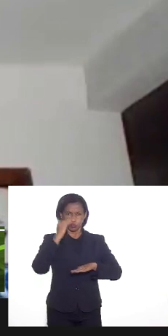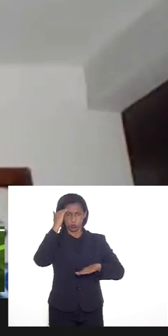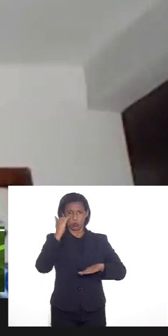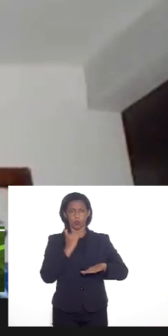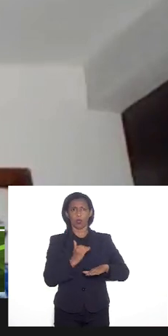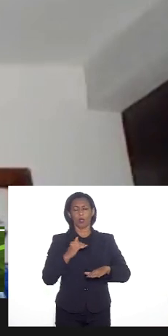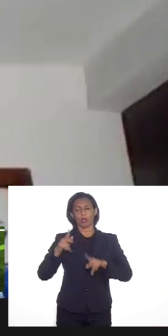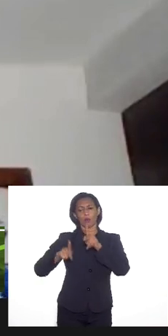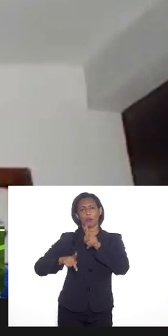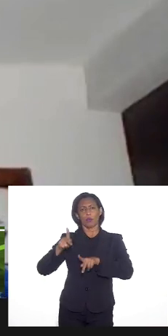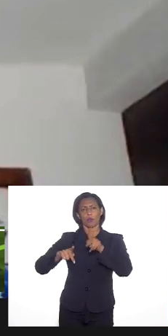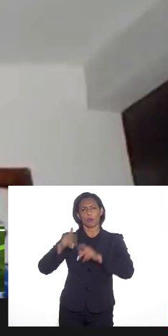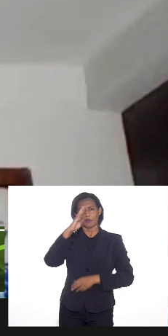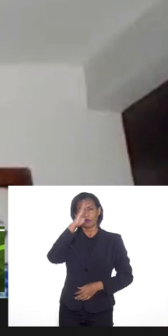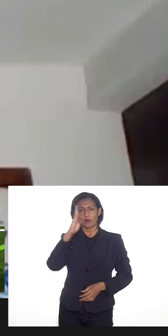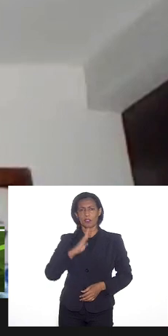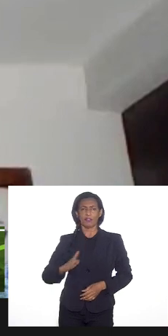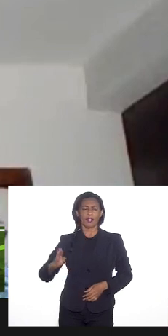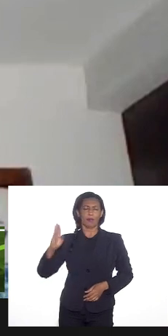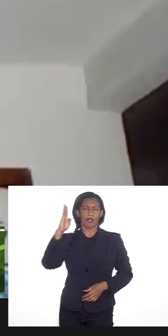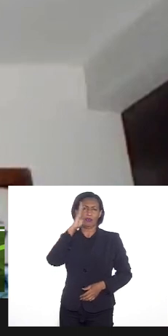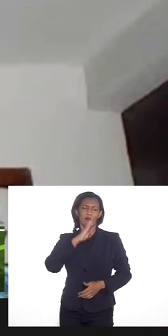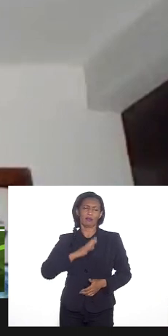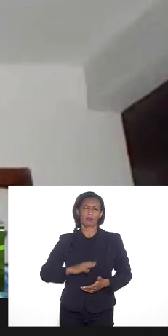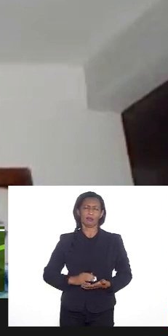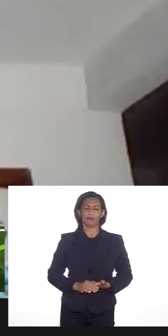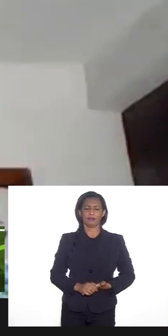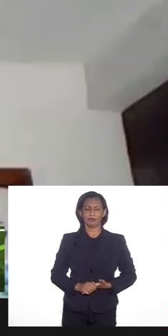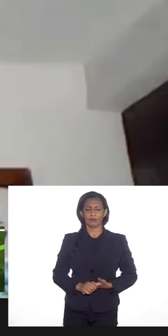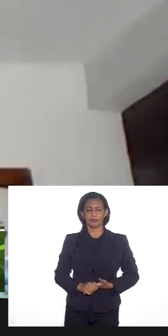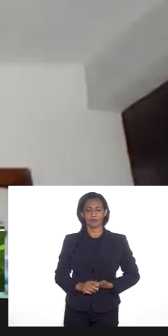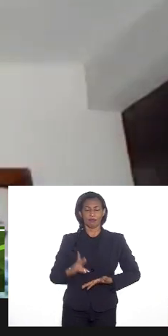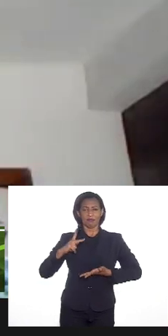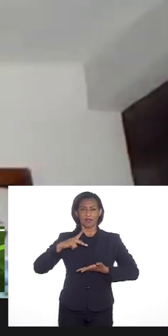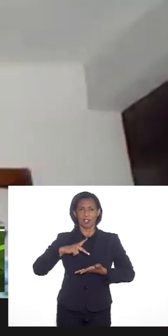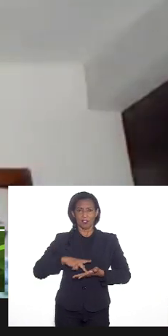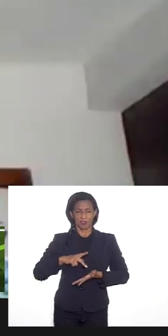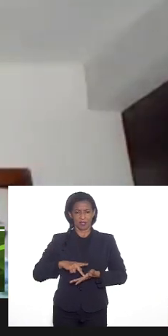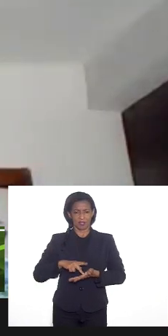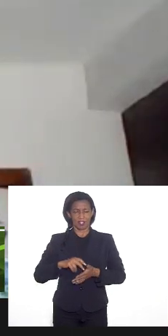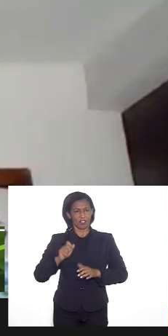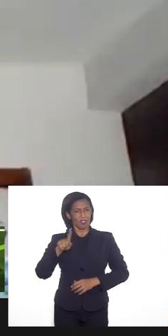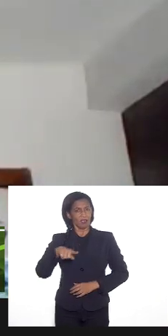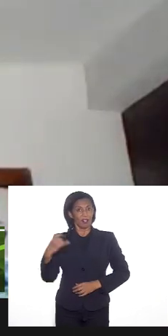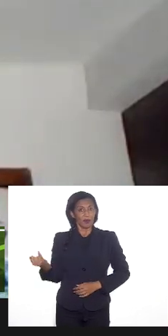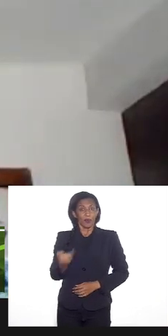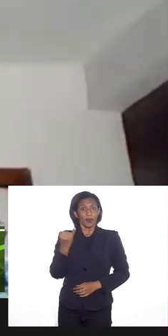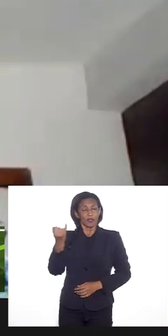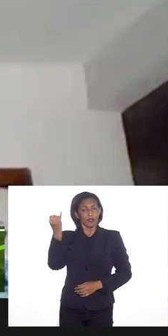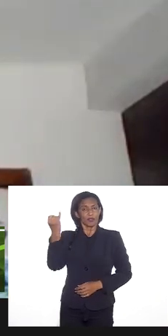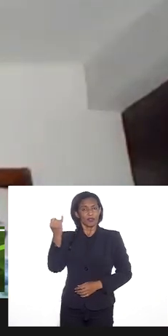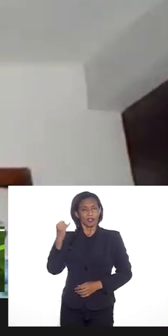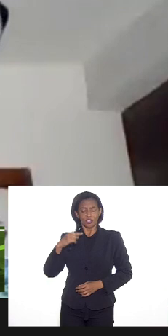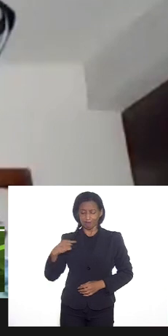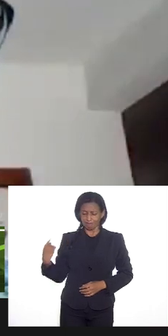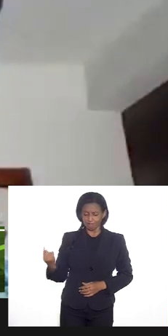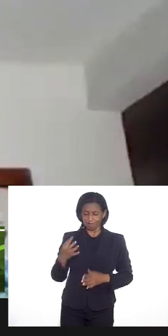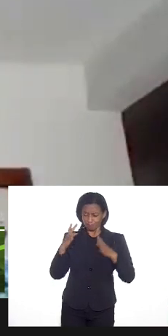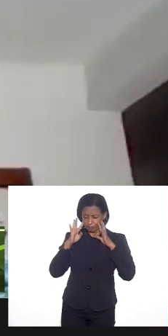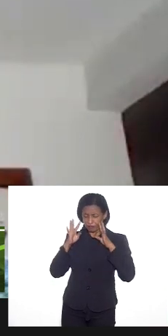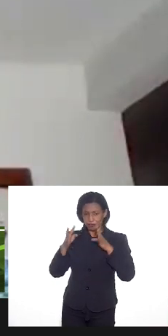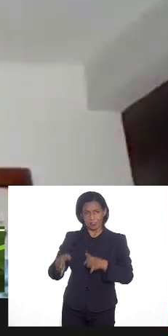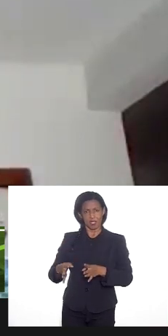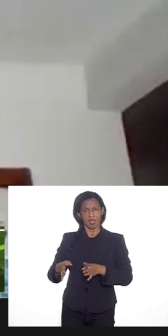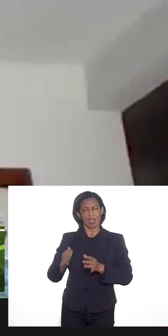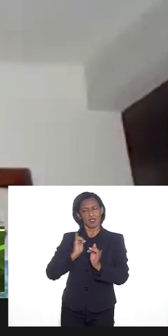população brasileira. Não é verdade? Então, é importante que a gente atente a esses